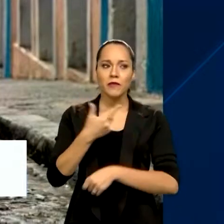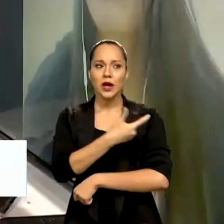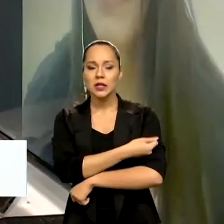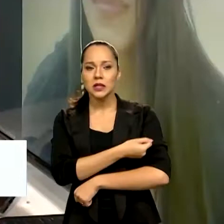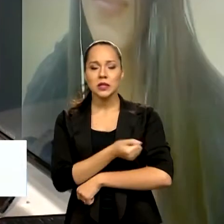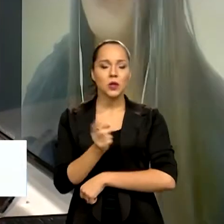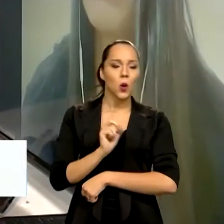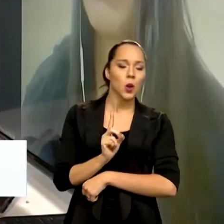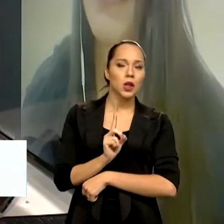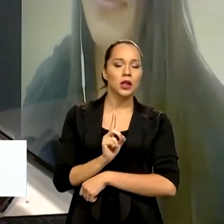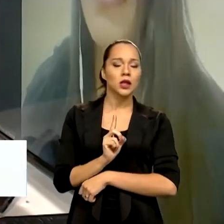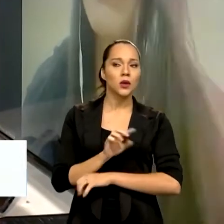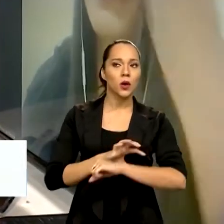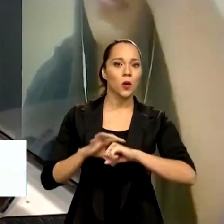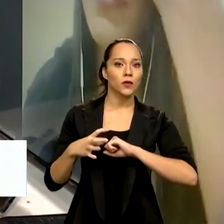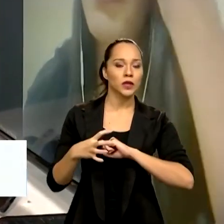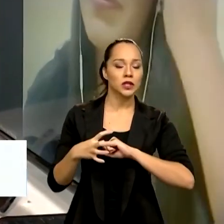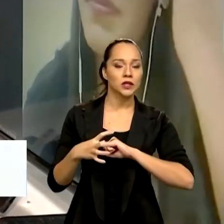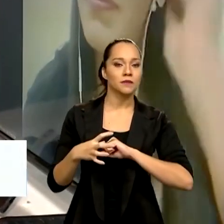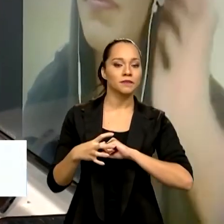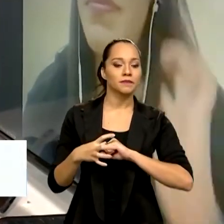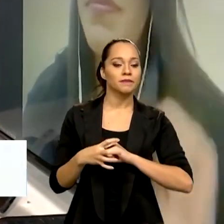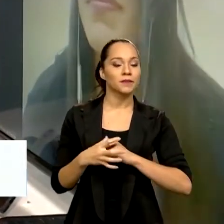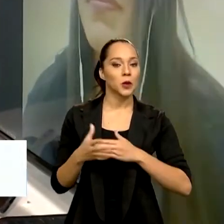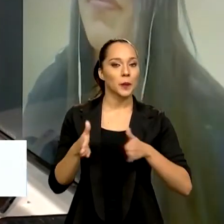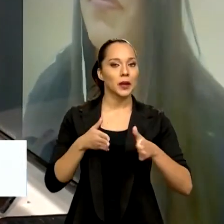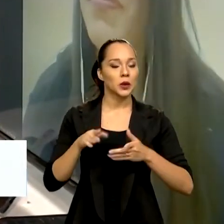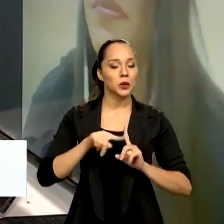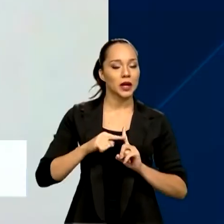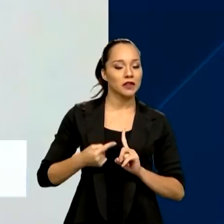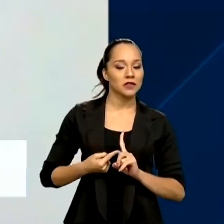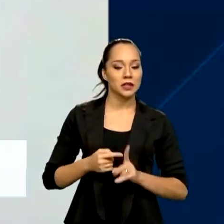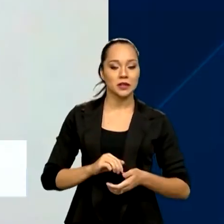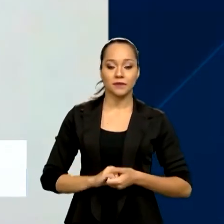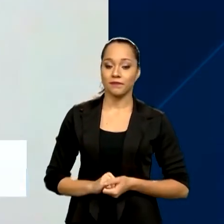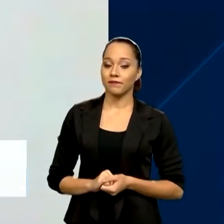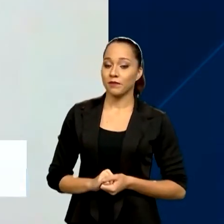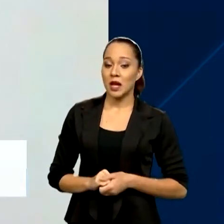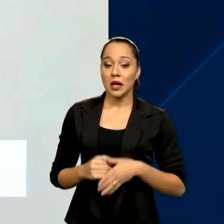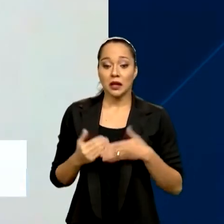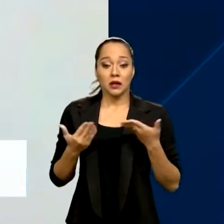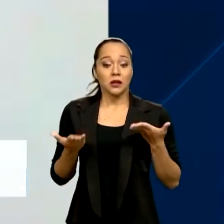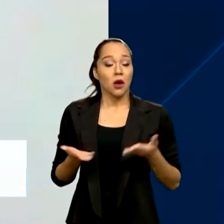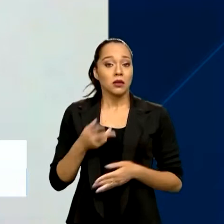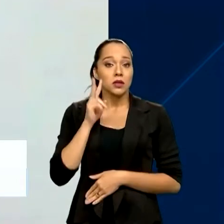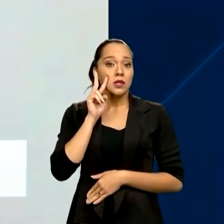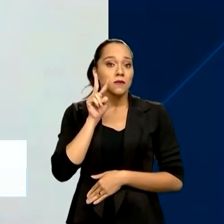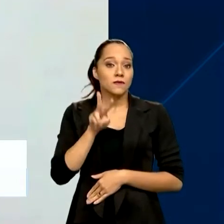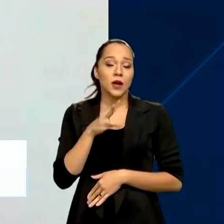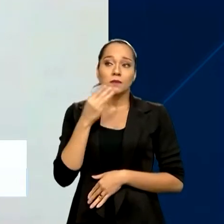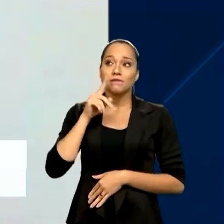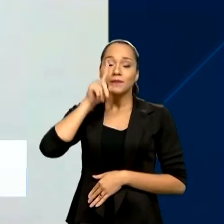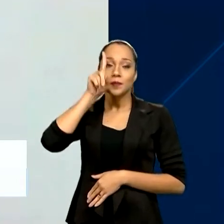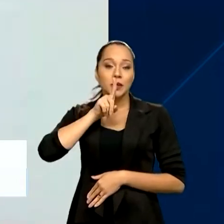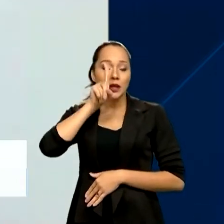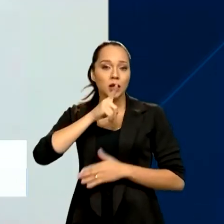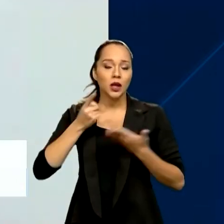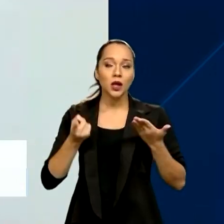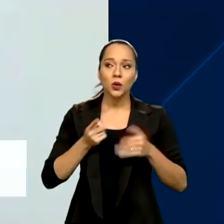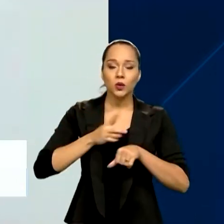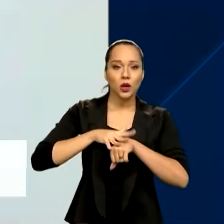ou não a vacina contra a Covid-19 durante a gestação. A gente realmente viu que o risco da